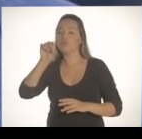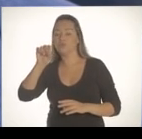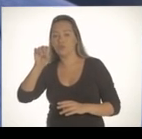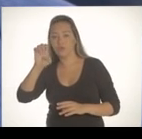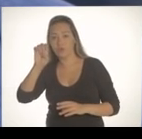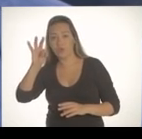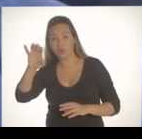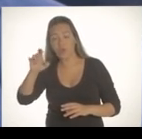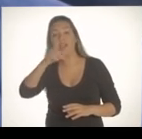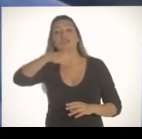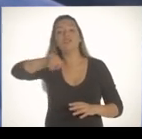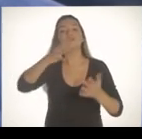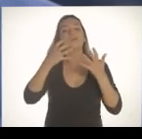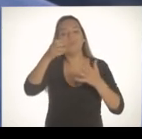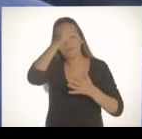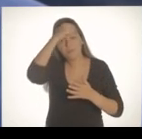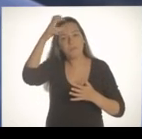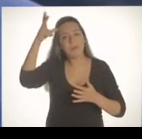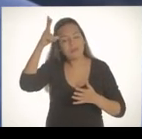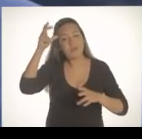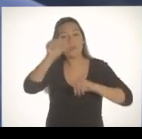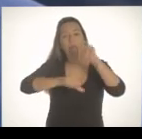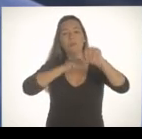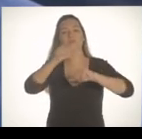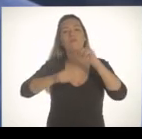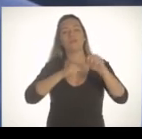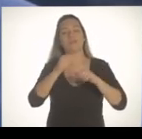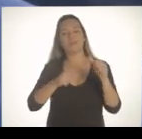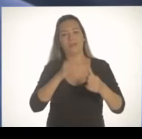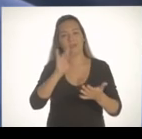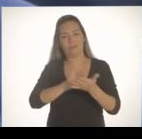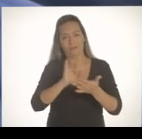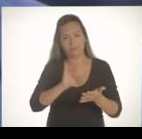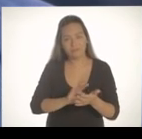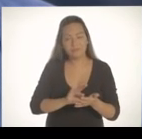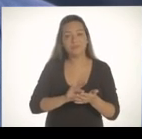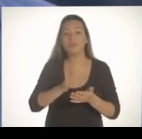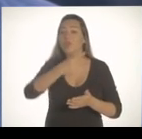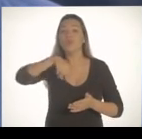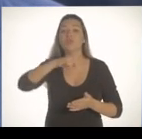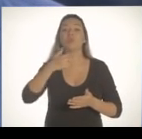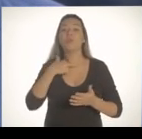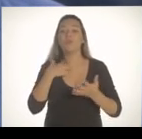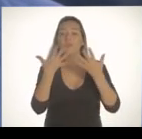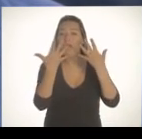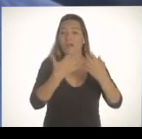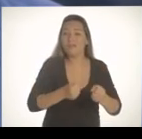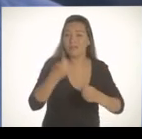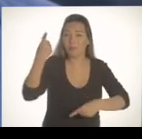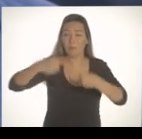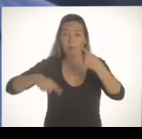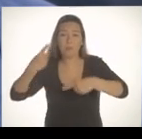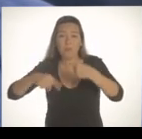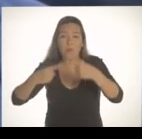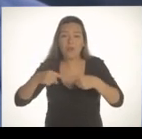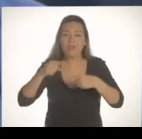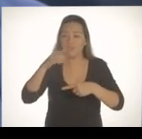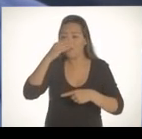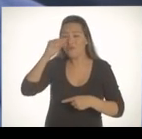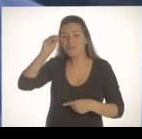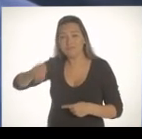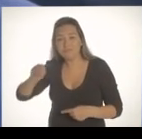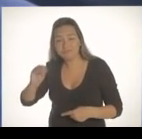não faz parte da sua vida. É por isso que quero ser prefeito, para mudar essa realidade. A gente não pode deixar a cidade nas mãos dos